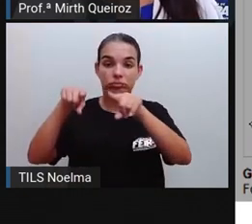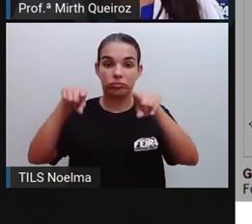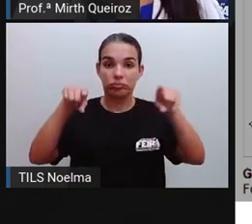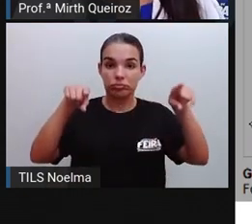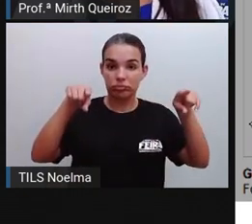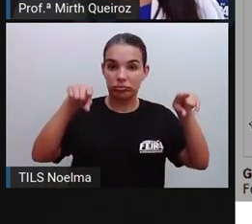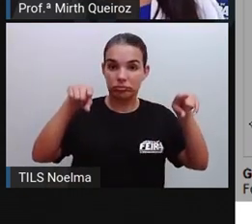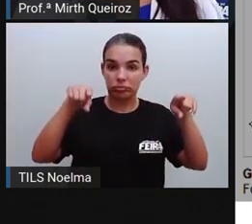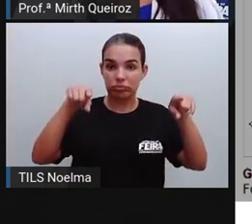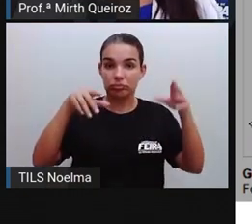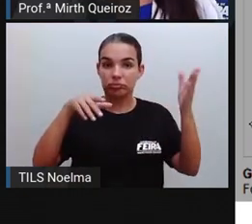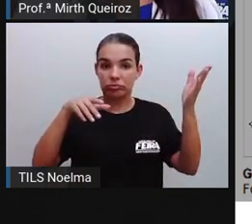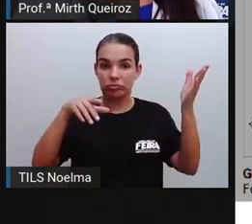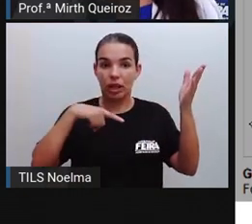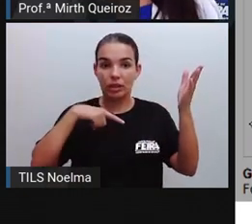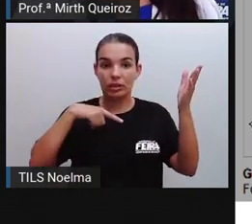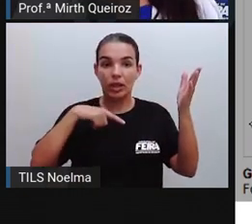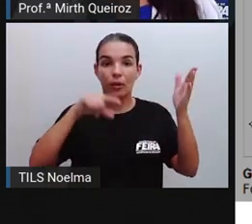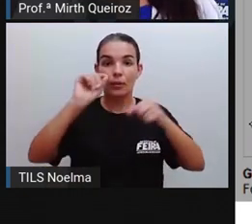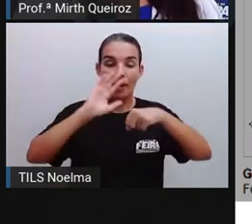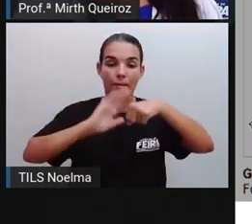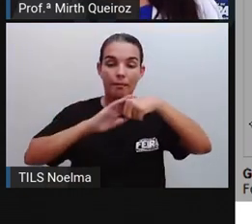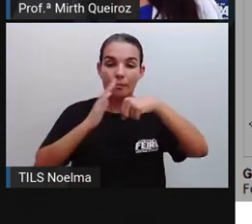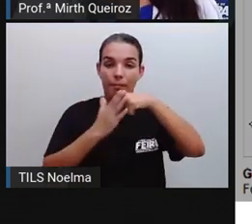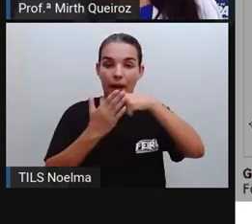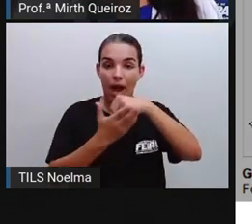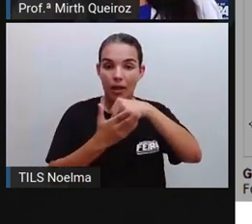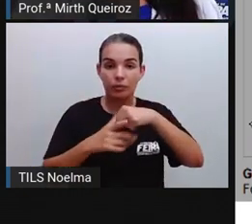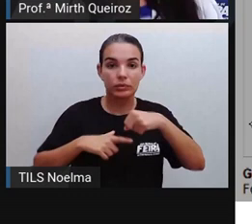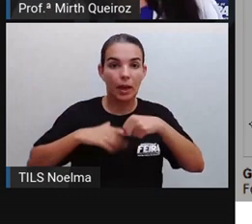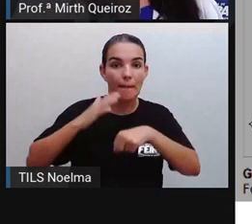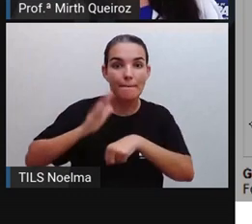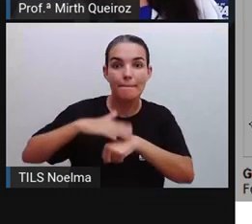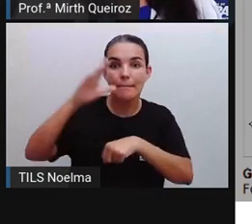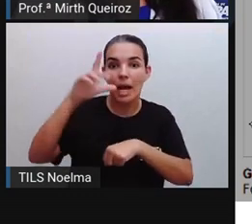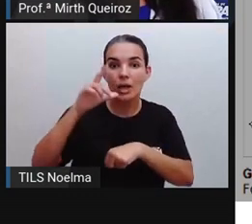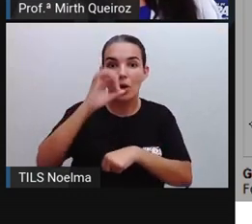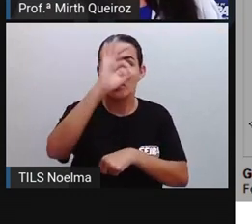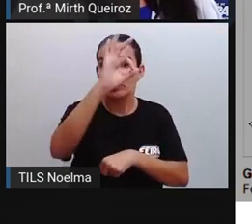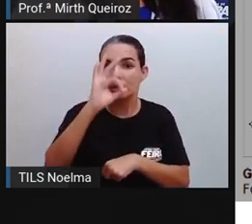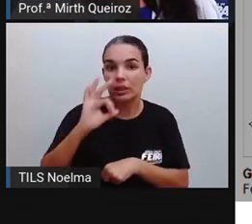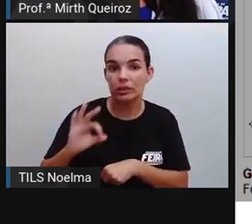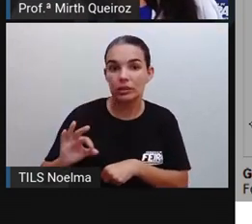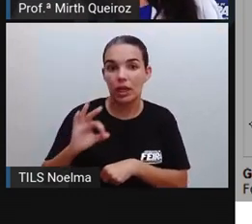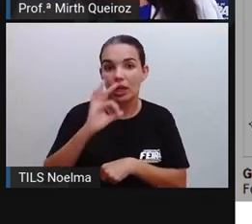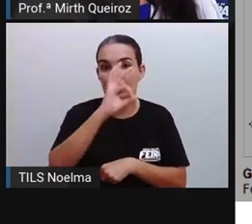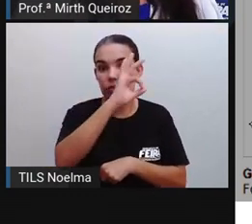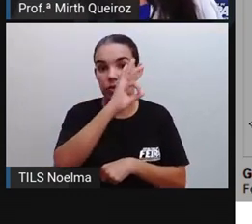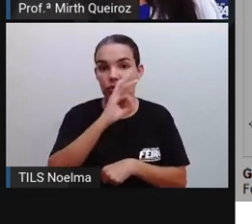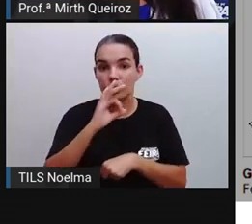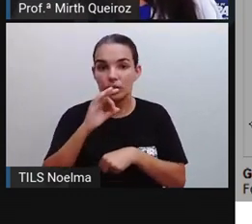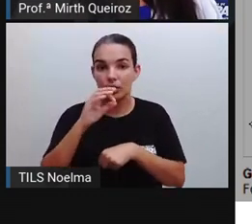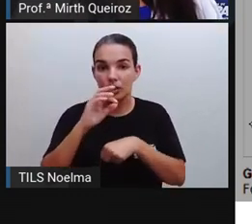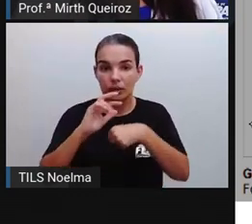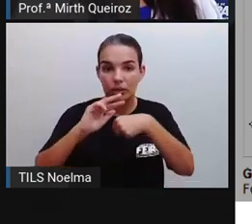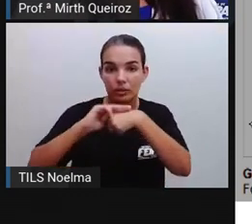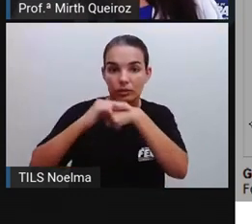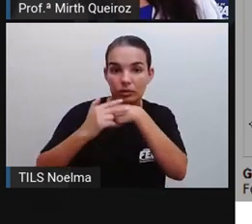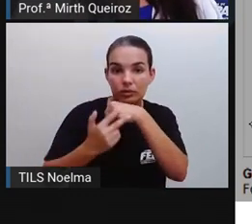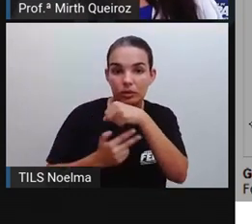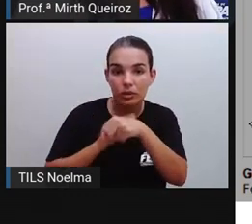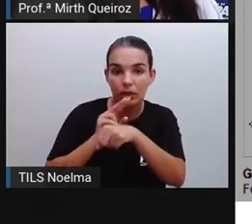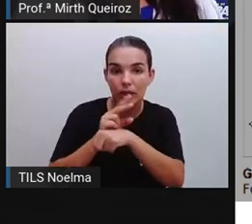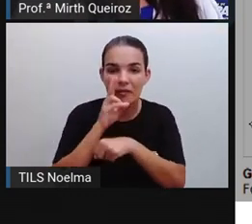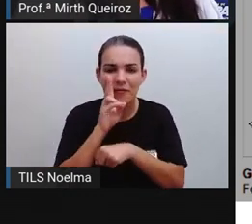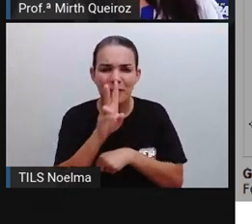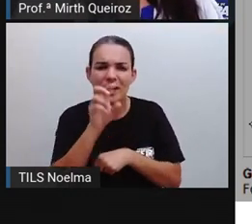os bairros com maior notificação de dengue. Observe aí se o seu bairro está aí neste gráfico,